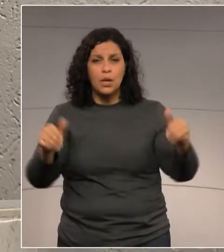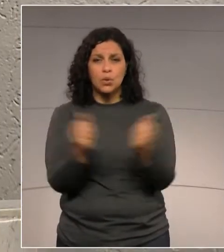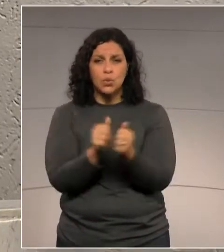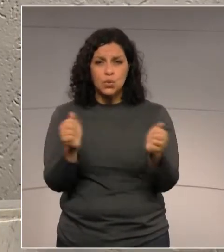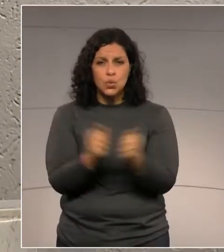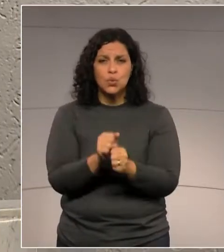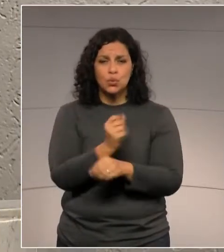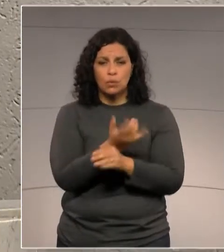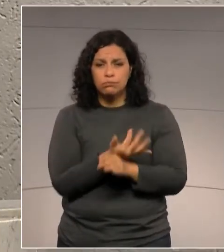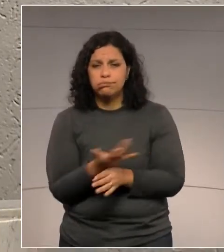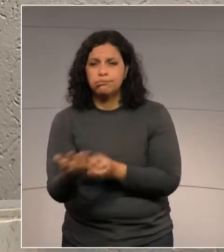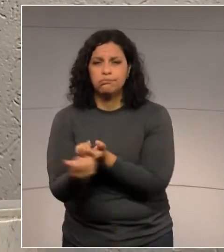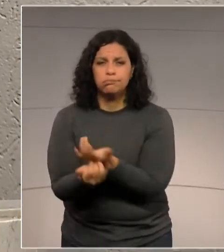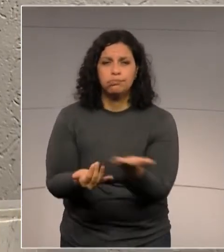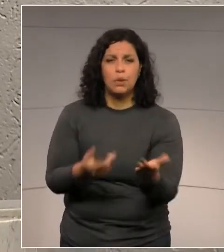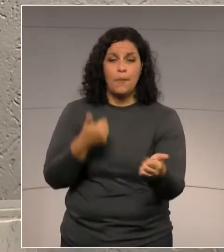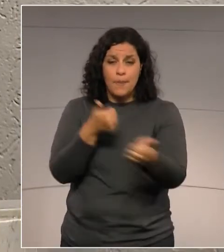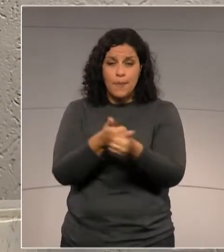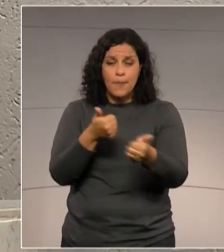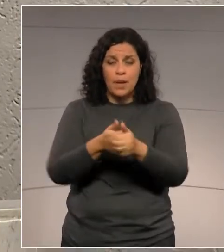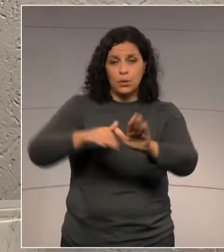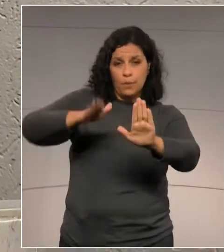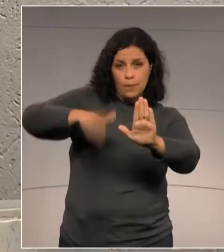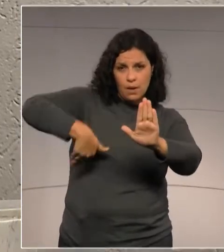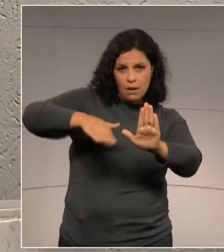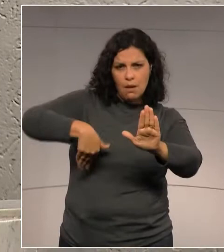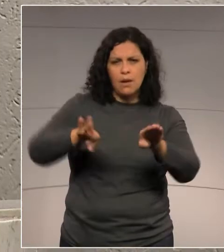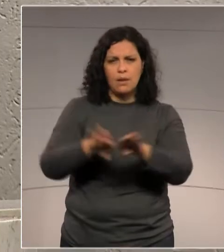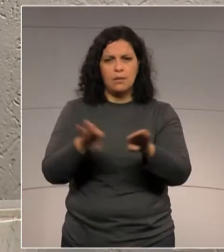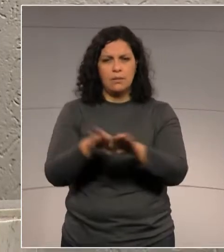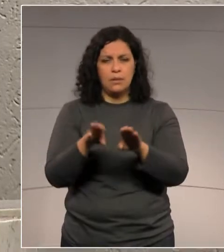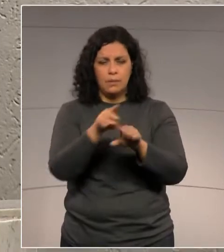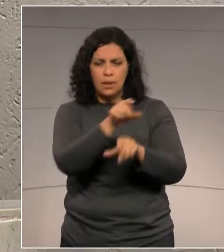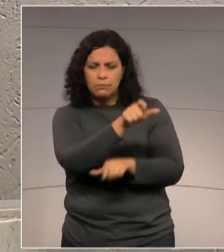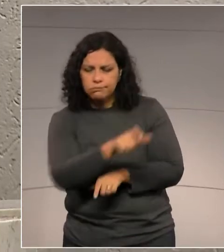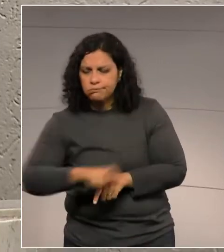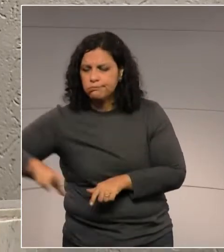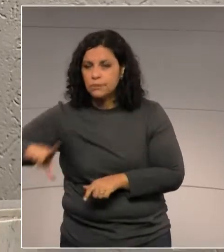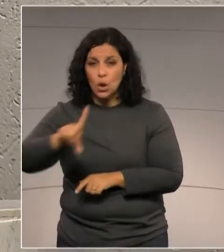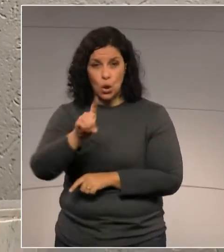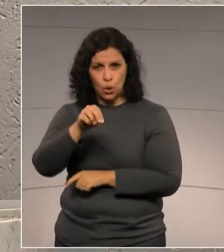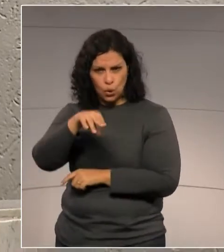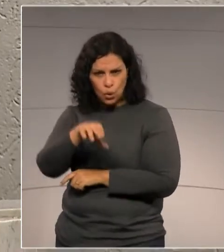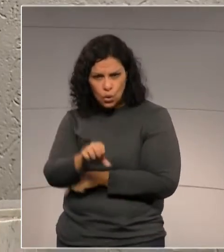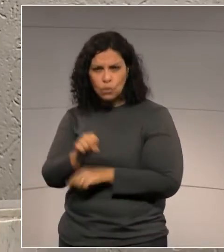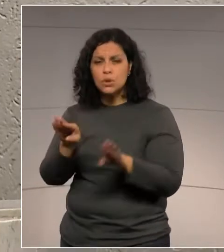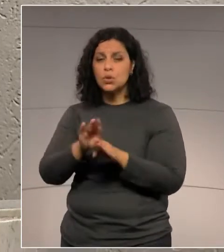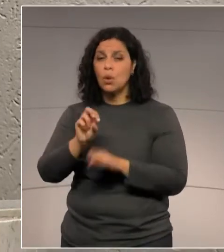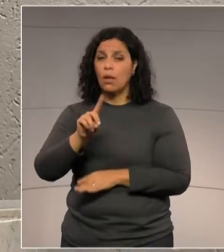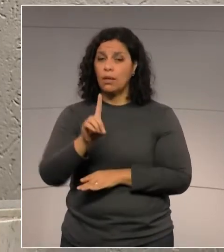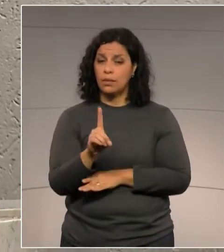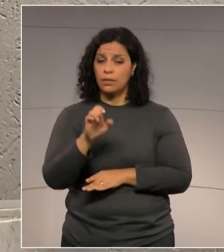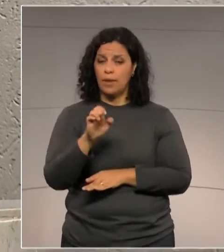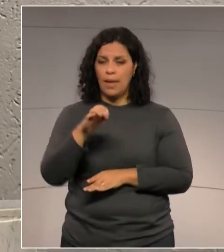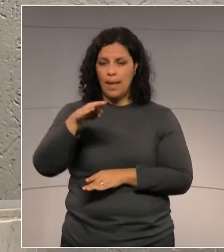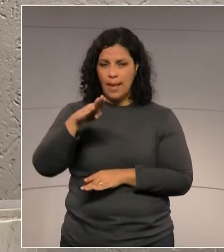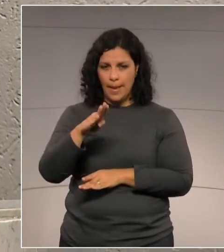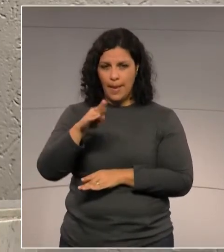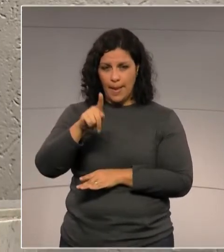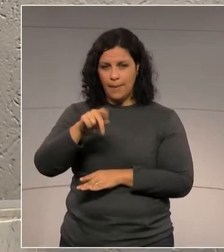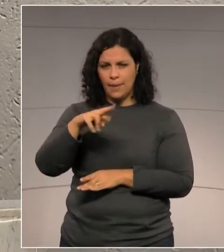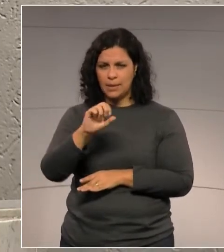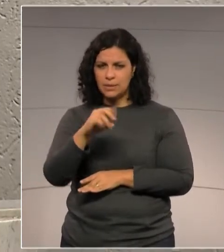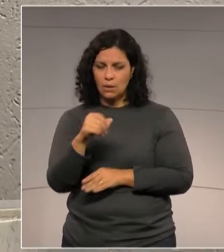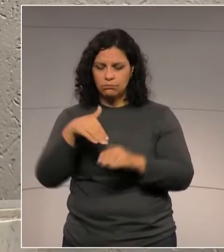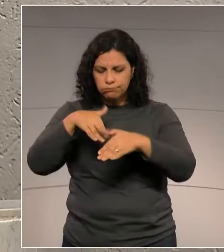mosaico, encontrada em praias, cordões arenosos, dunas e depressões, apresentando, de acordo com o estágio